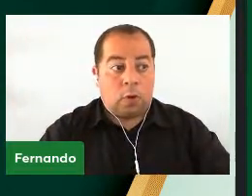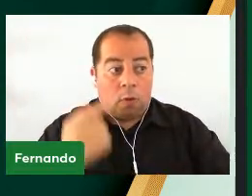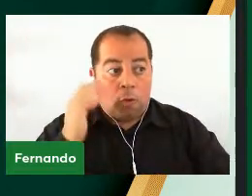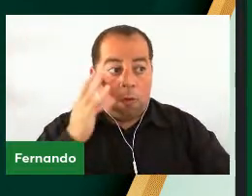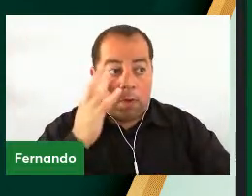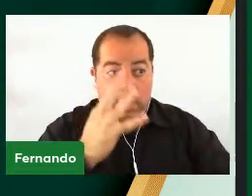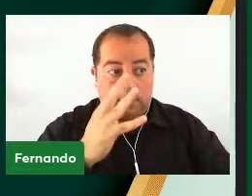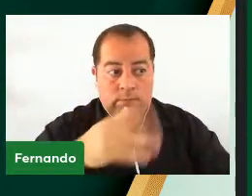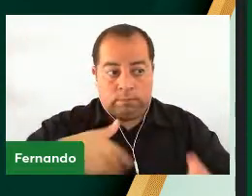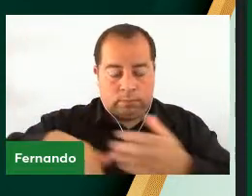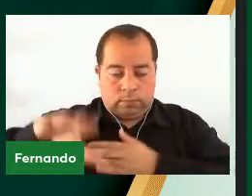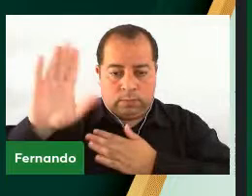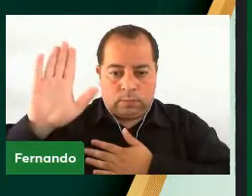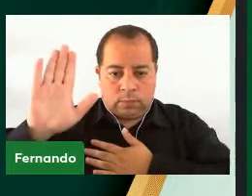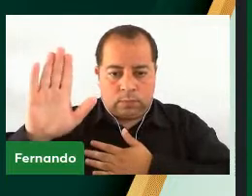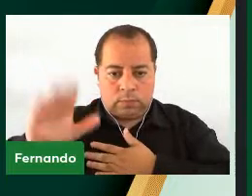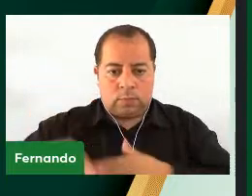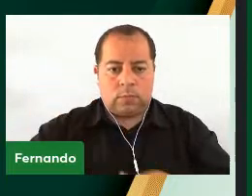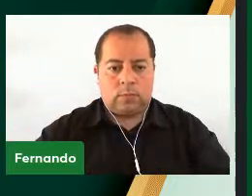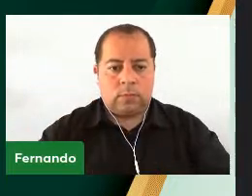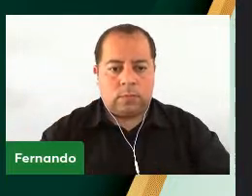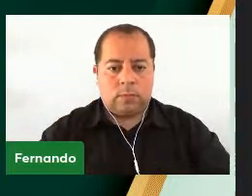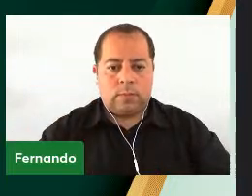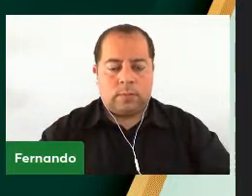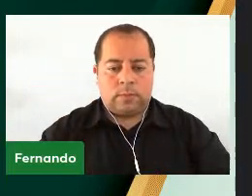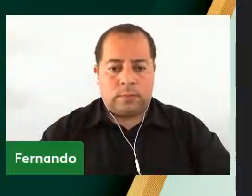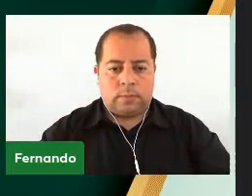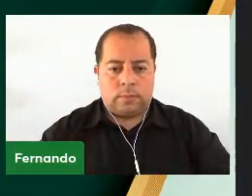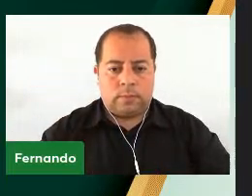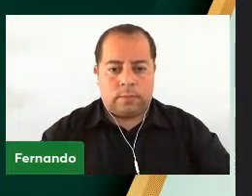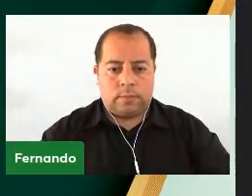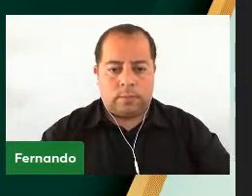Assim eu prometo